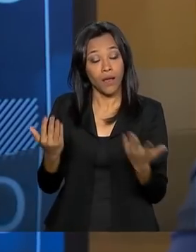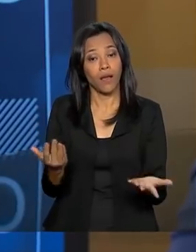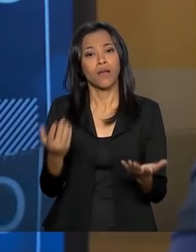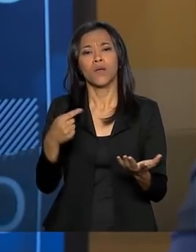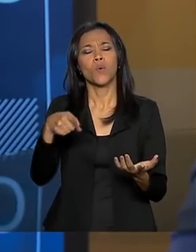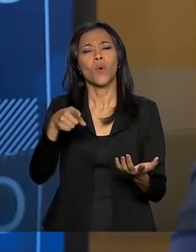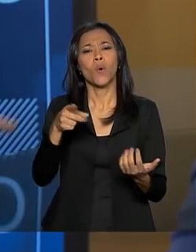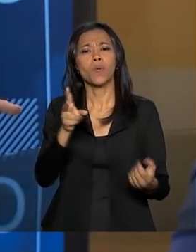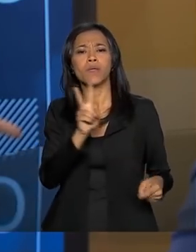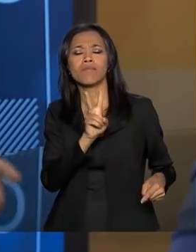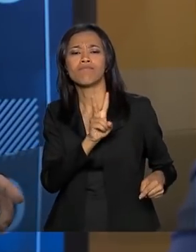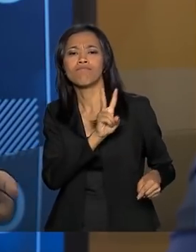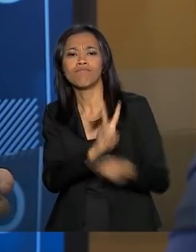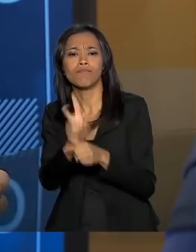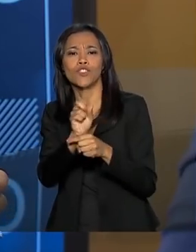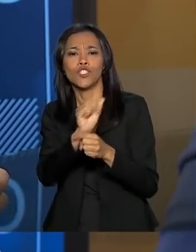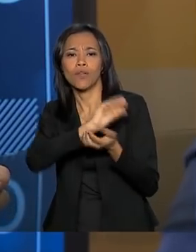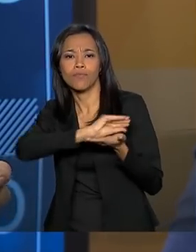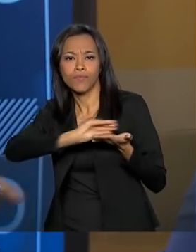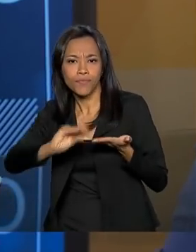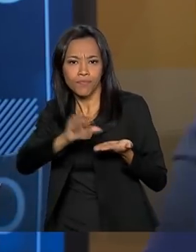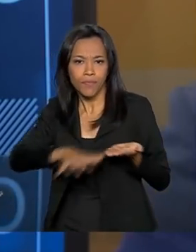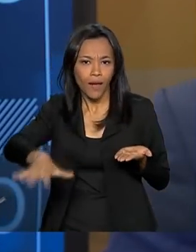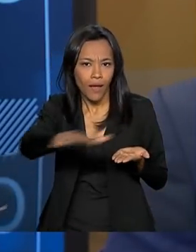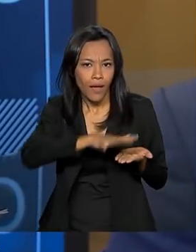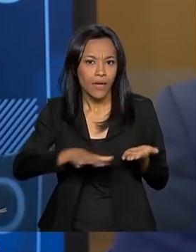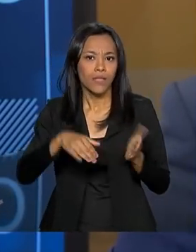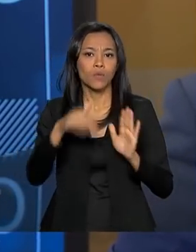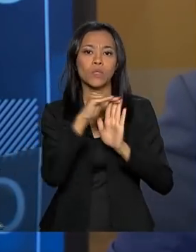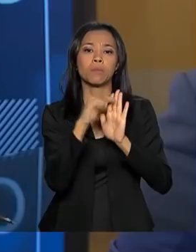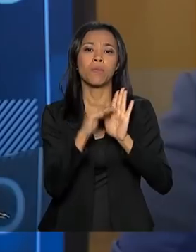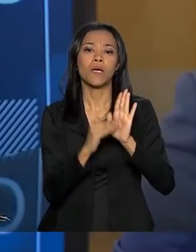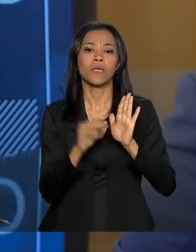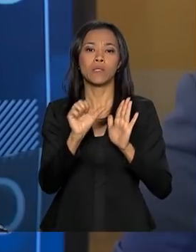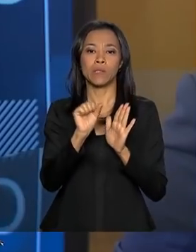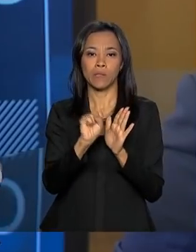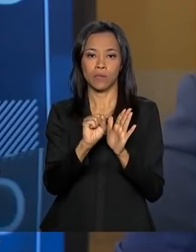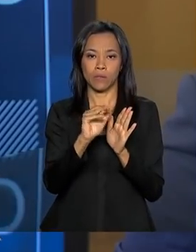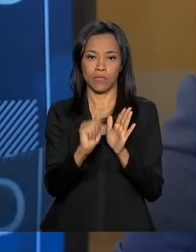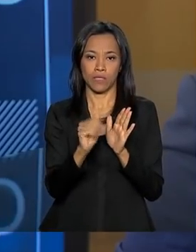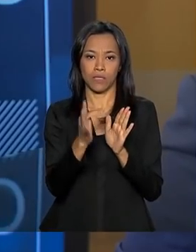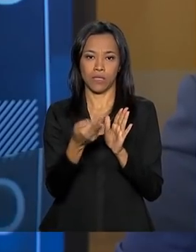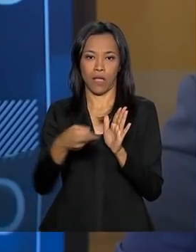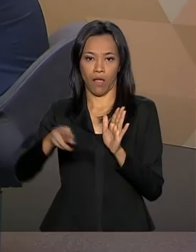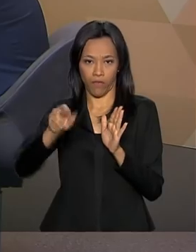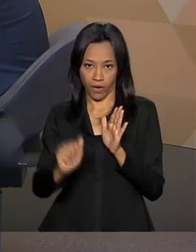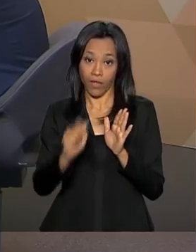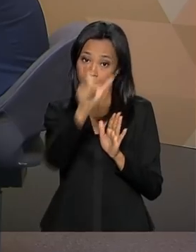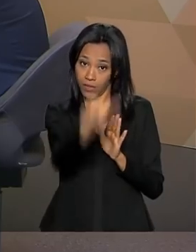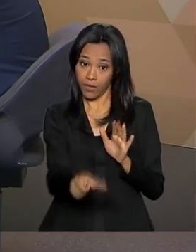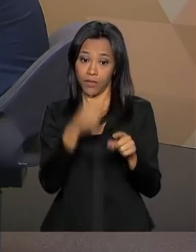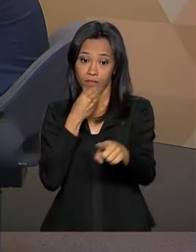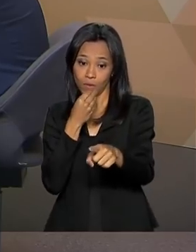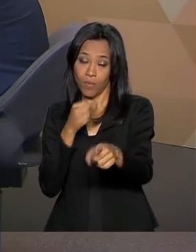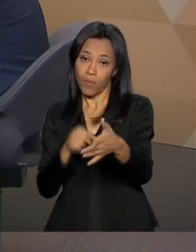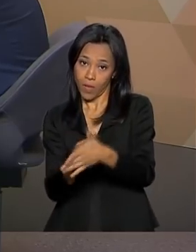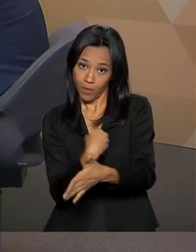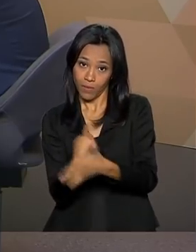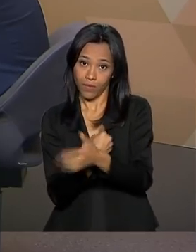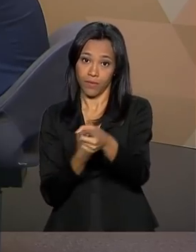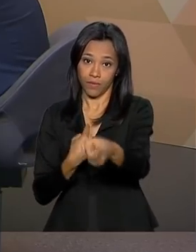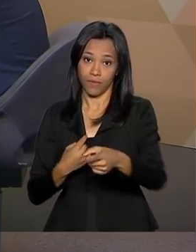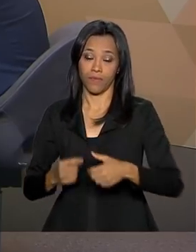Safra. Nesse sentido, vamos acompanhar agora uma questão do Ricardo Marinho, ele também é produtor rural, vamos ver.